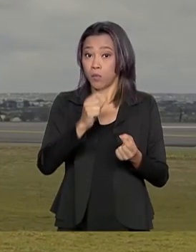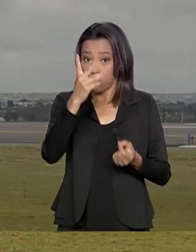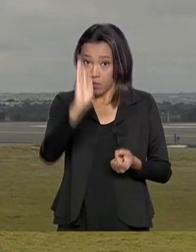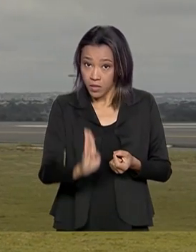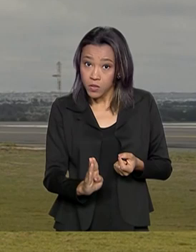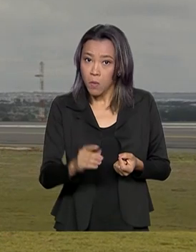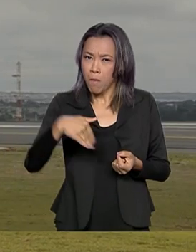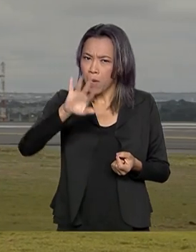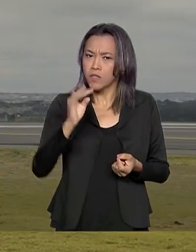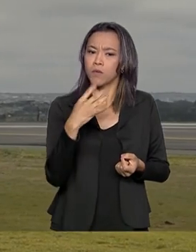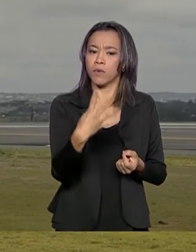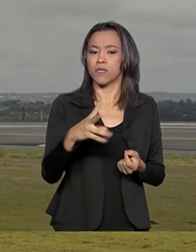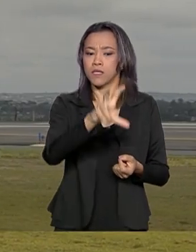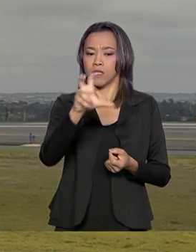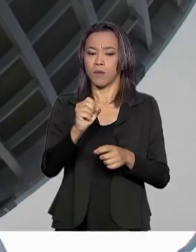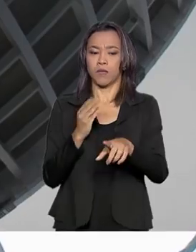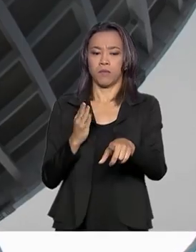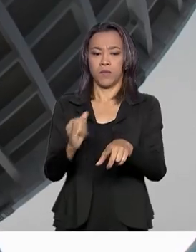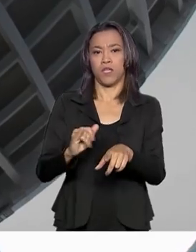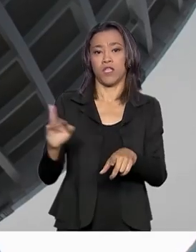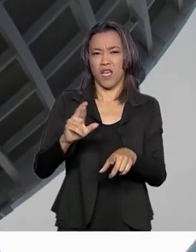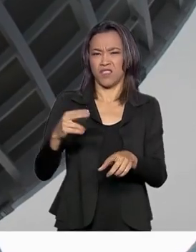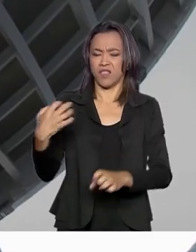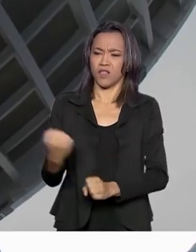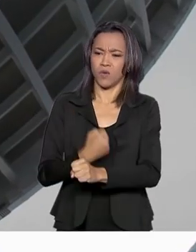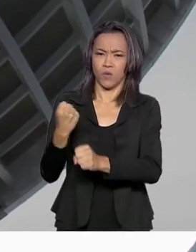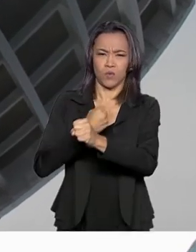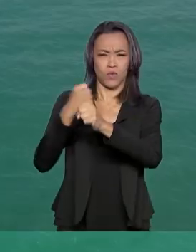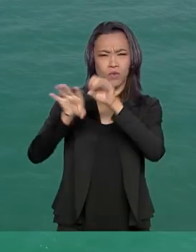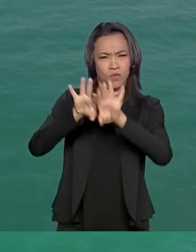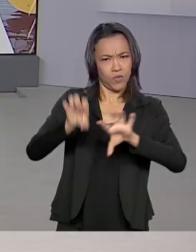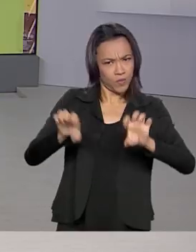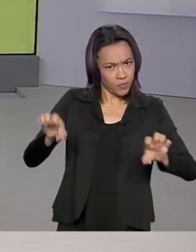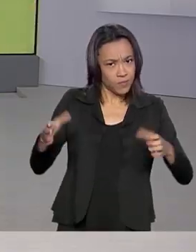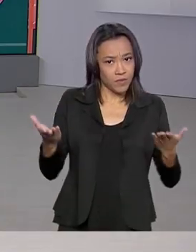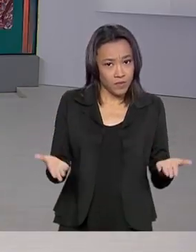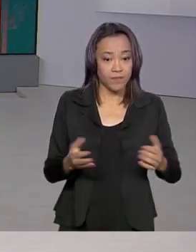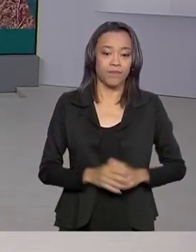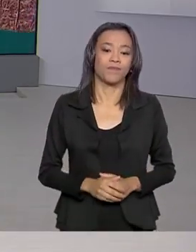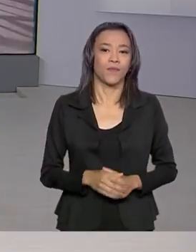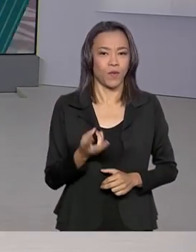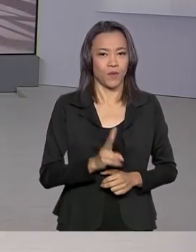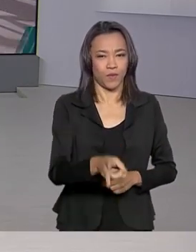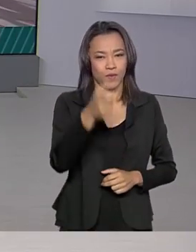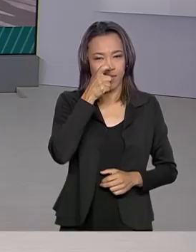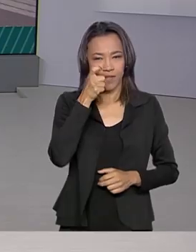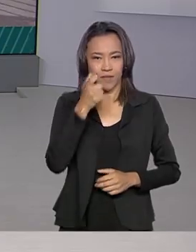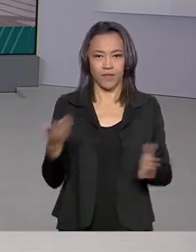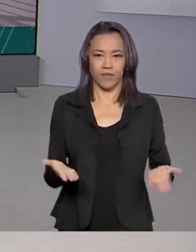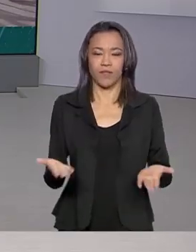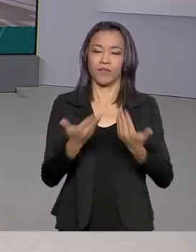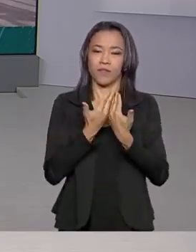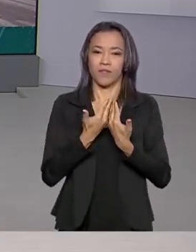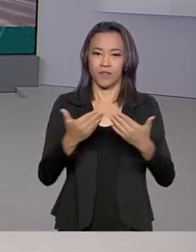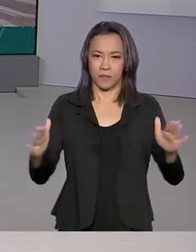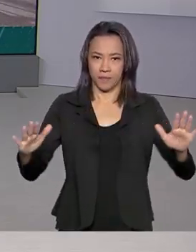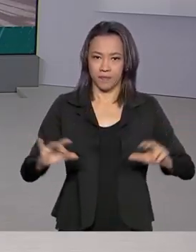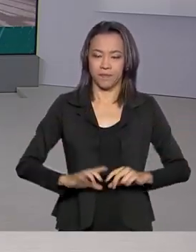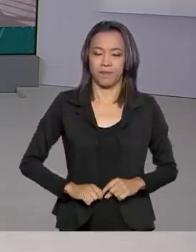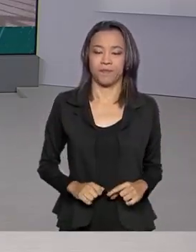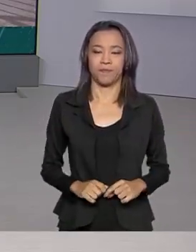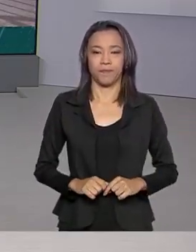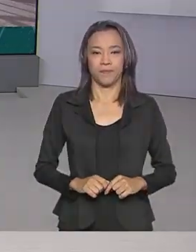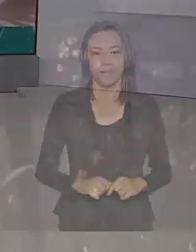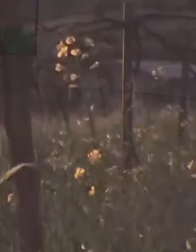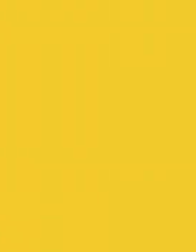450 bilhões de reais em obras de infraestrutura. Fique com a gente, o Brasil em dia já está no